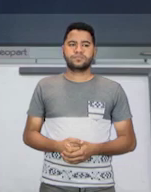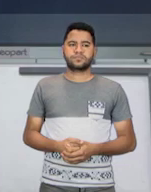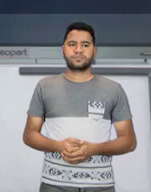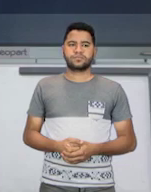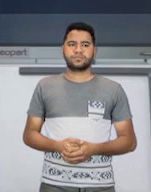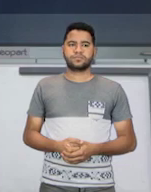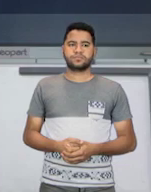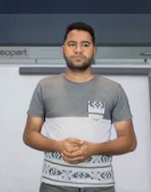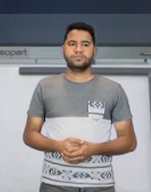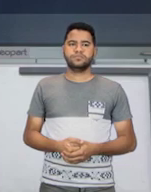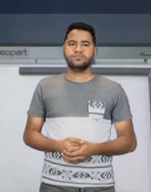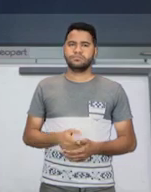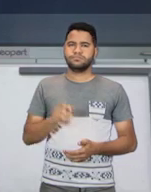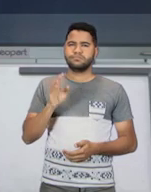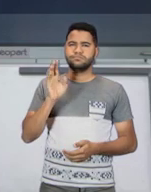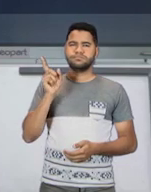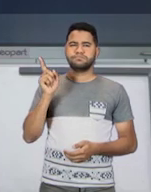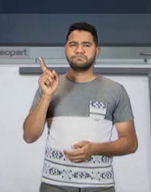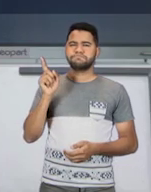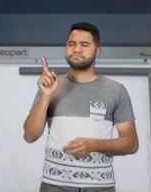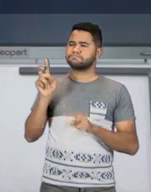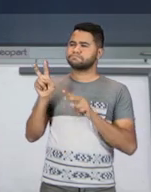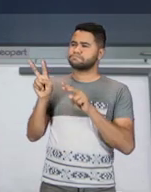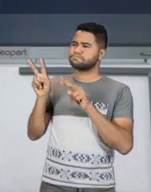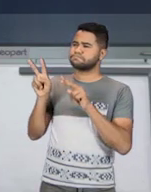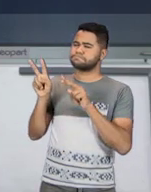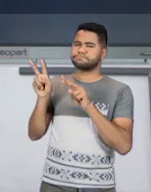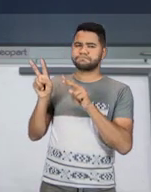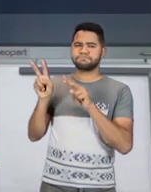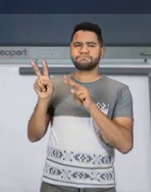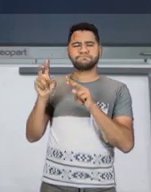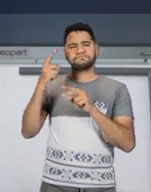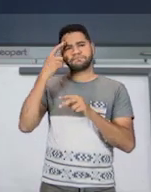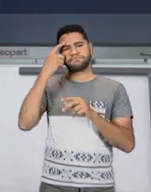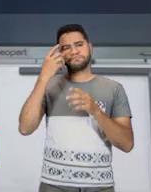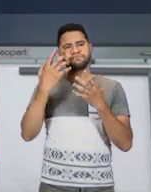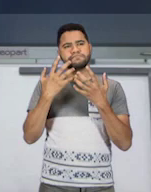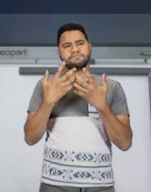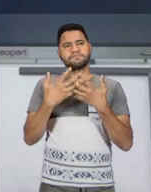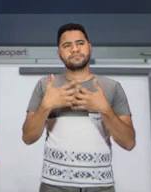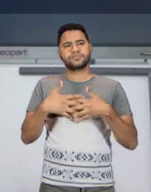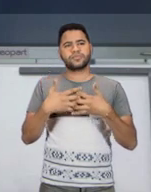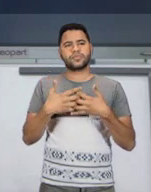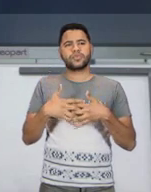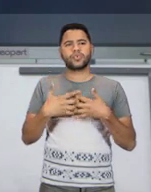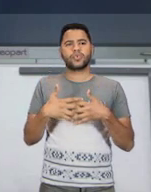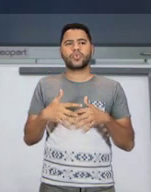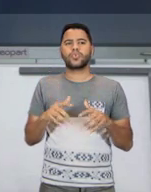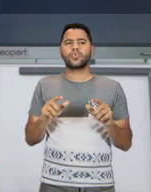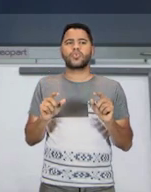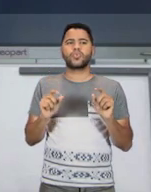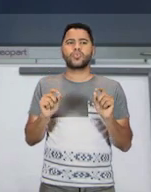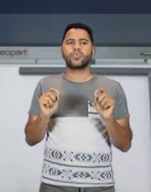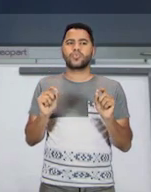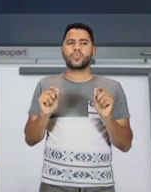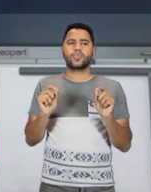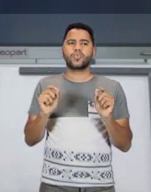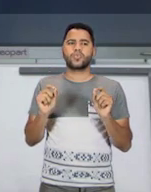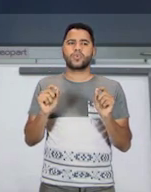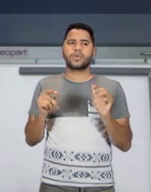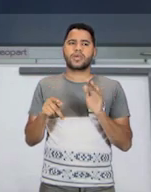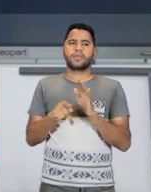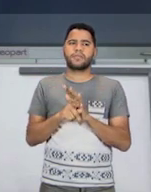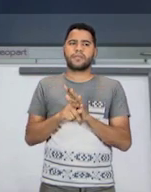Então, olha só como ele traz aí uma reflexão, né? Com a tela